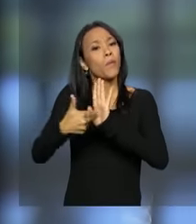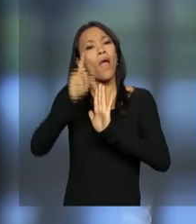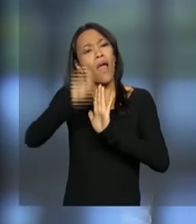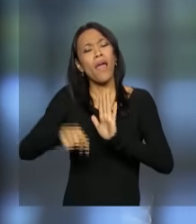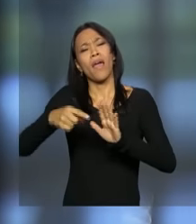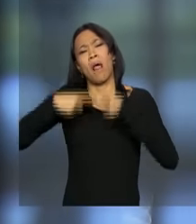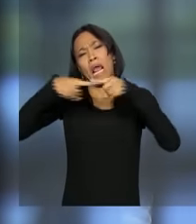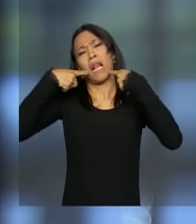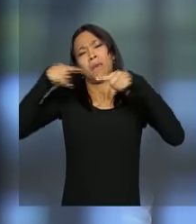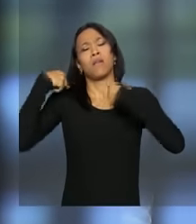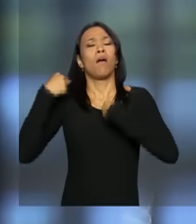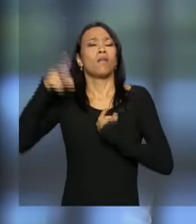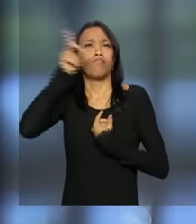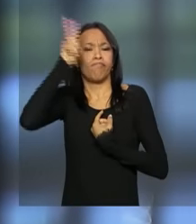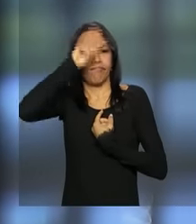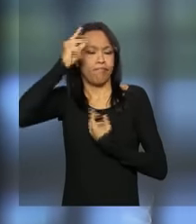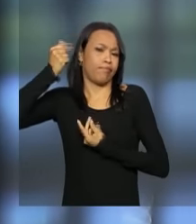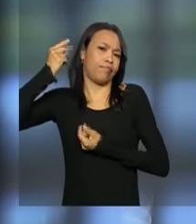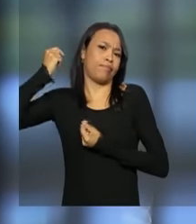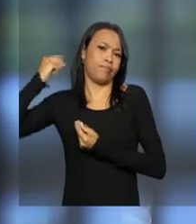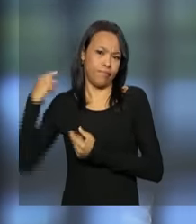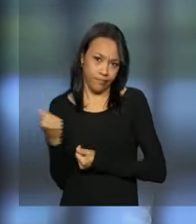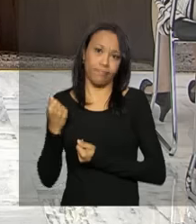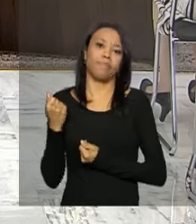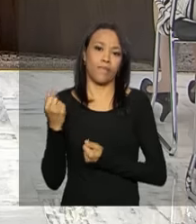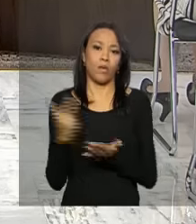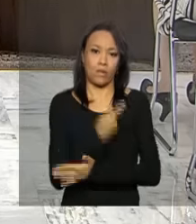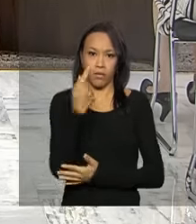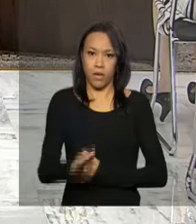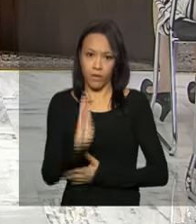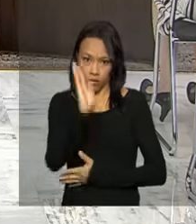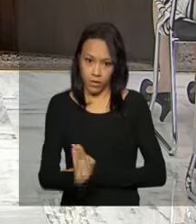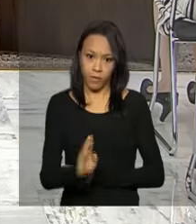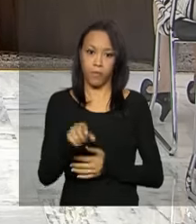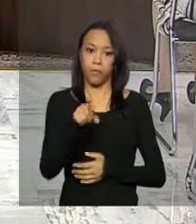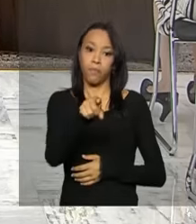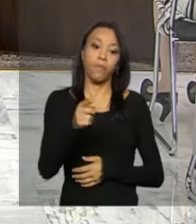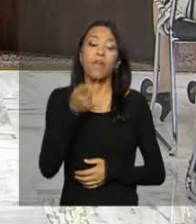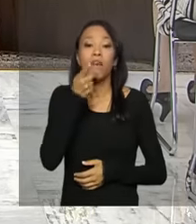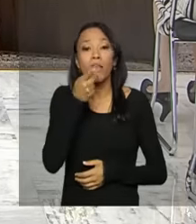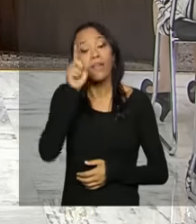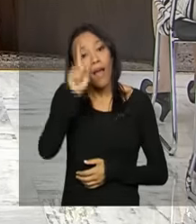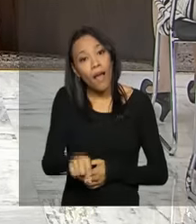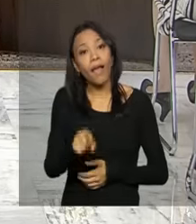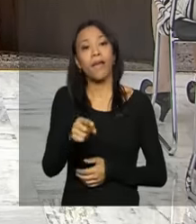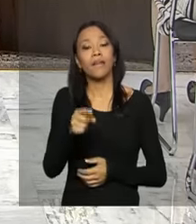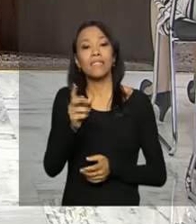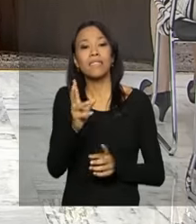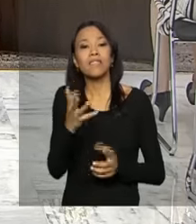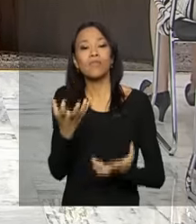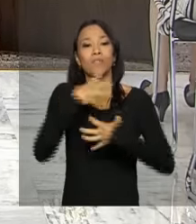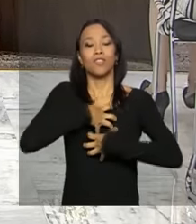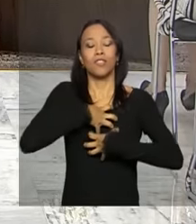uma reivindicação histórica dos movimentos feministas no país. Porque se trata de uma espécie de resgate da